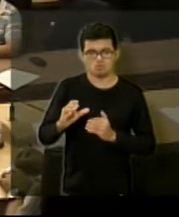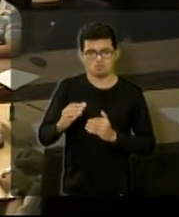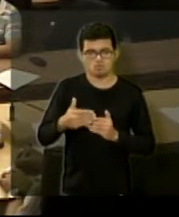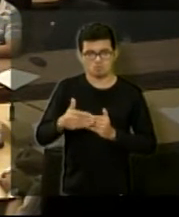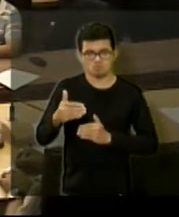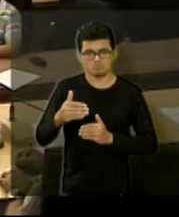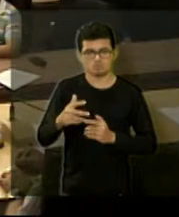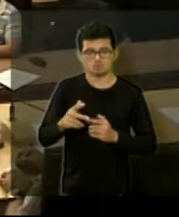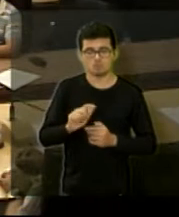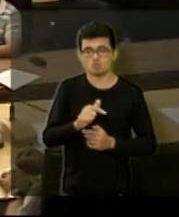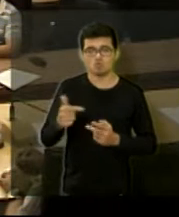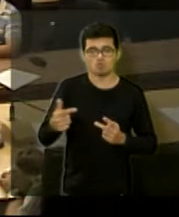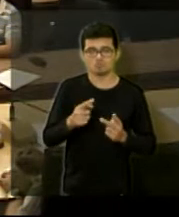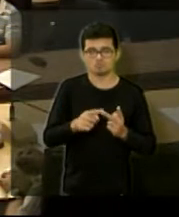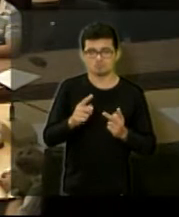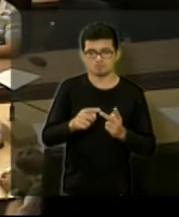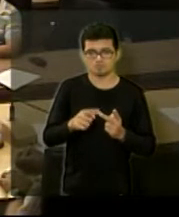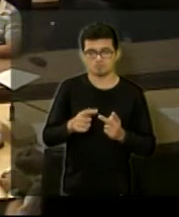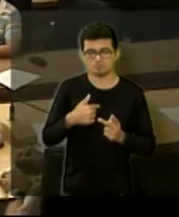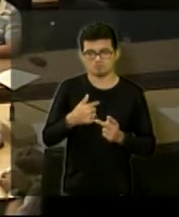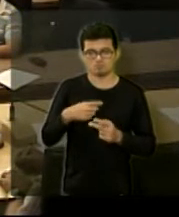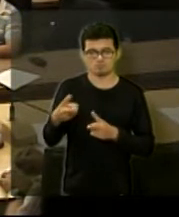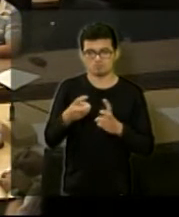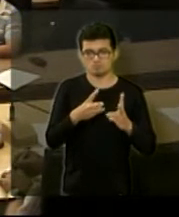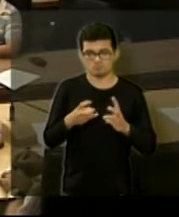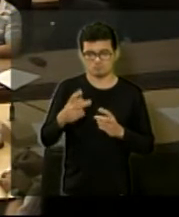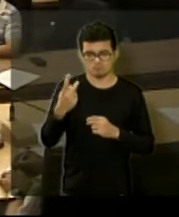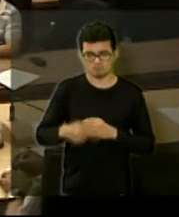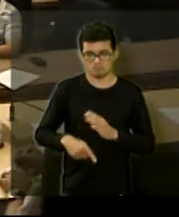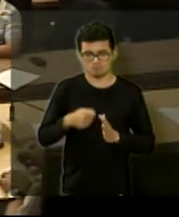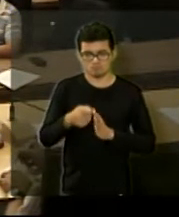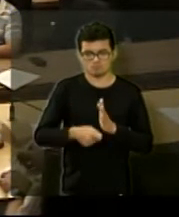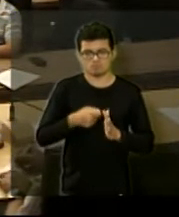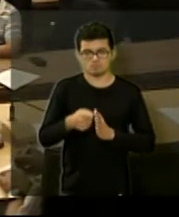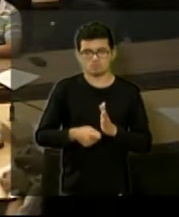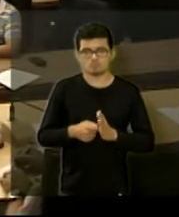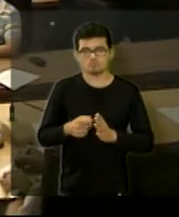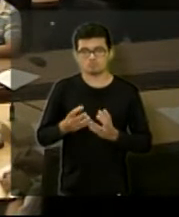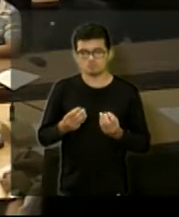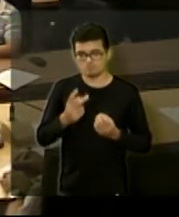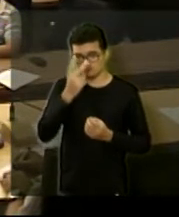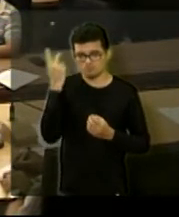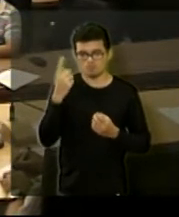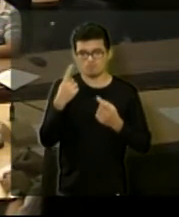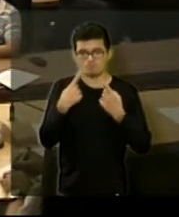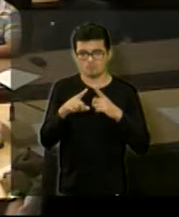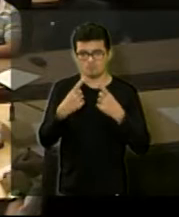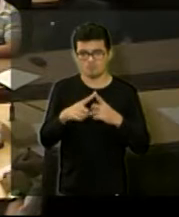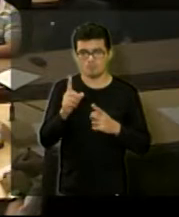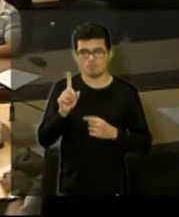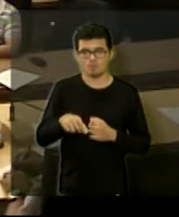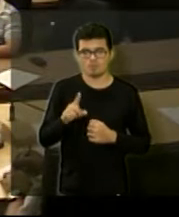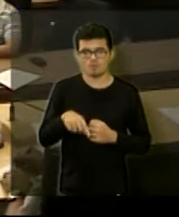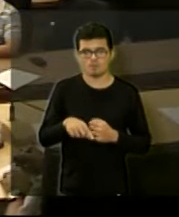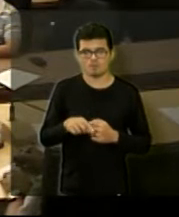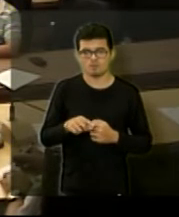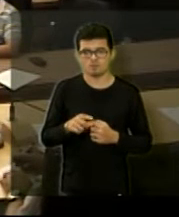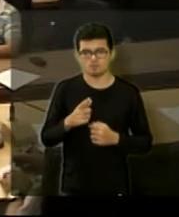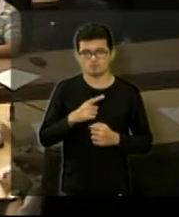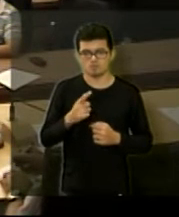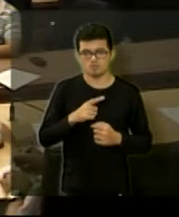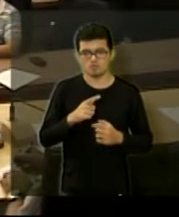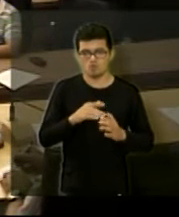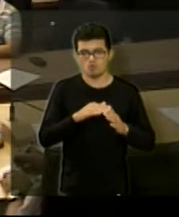e uma outra questão que eu tenho notado muito na cidade e chegou muitas reclamações é em relação aos